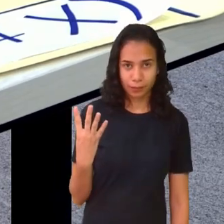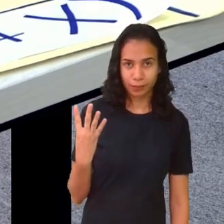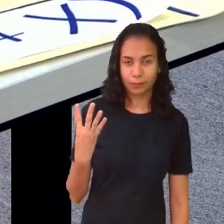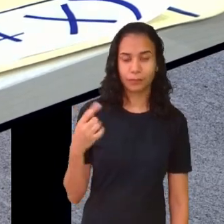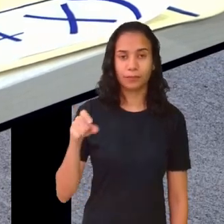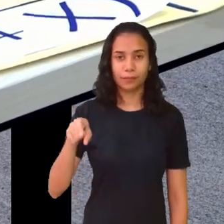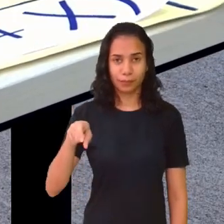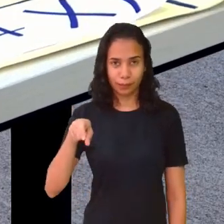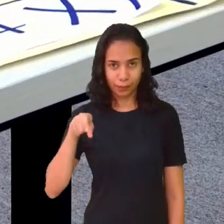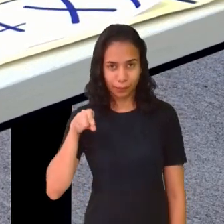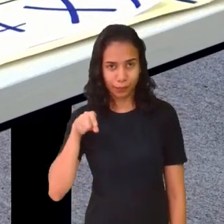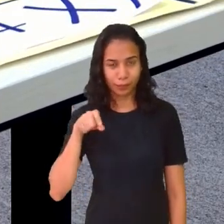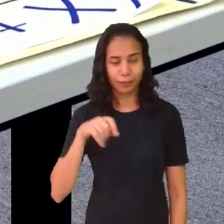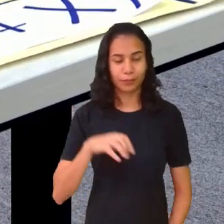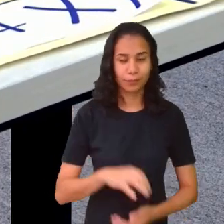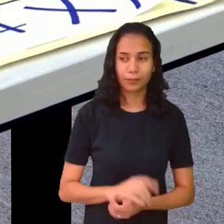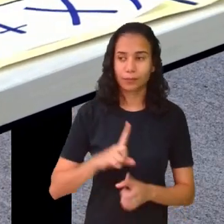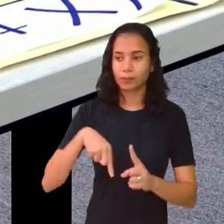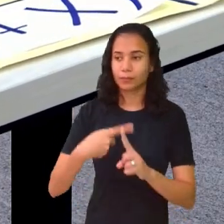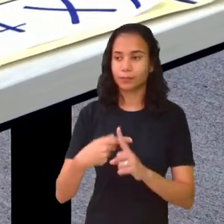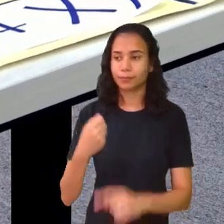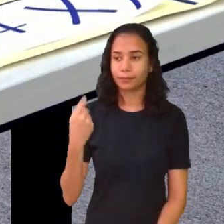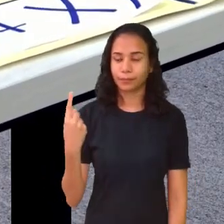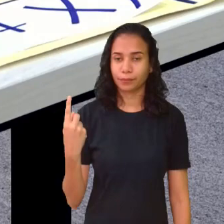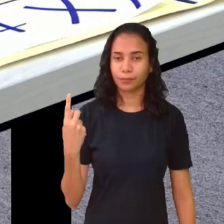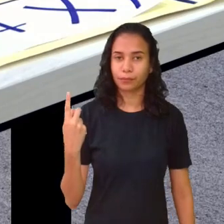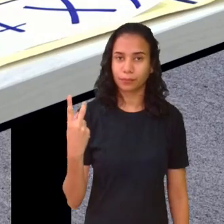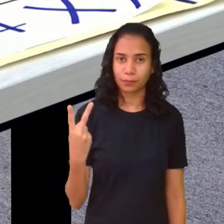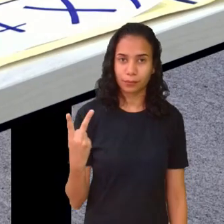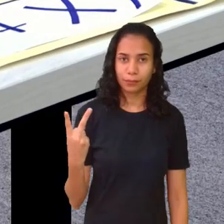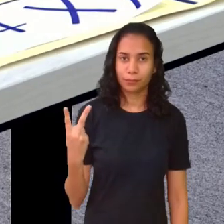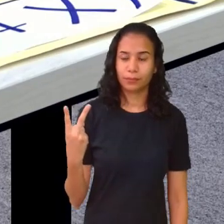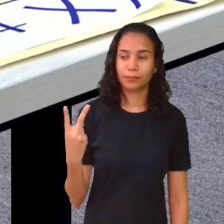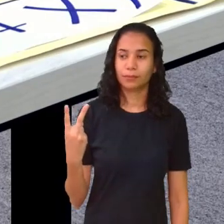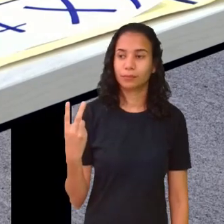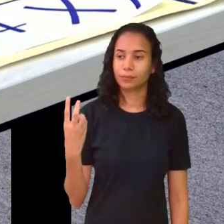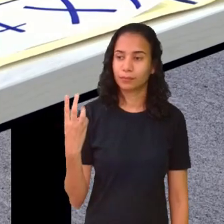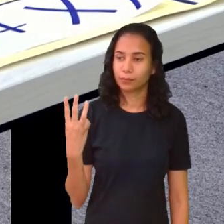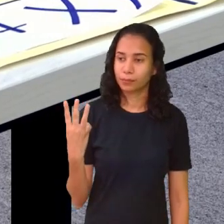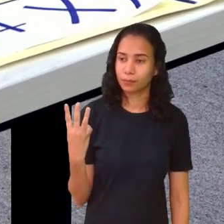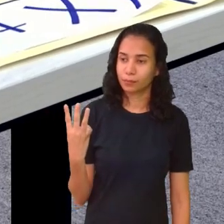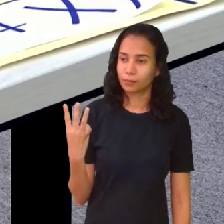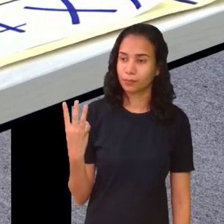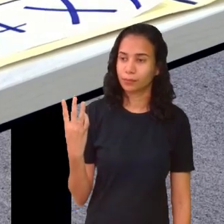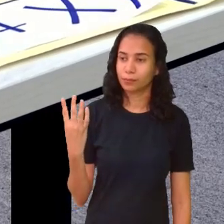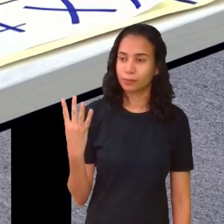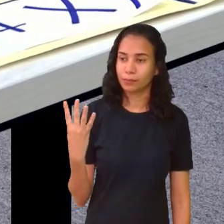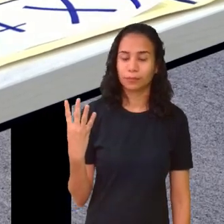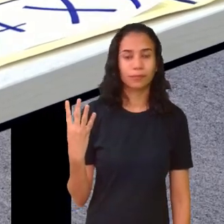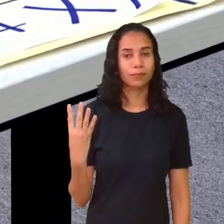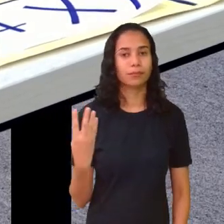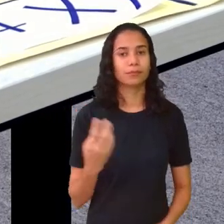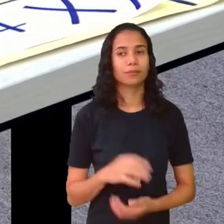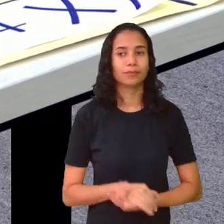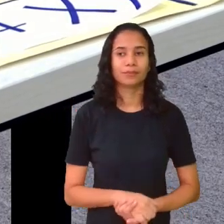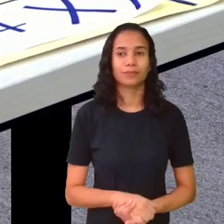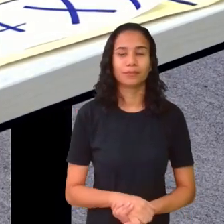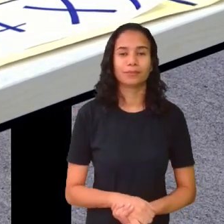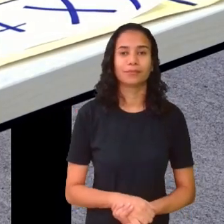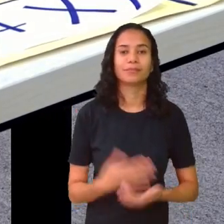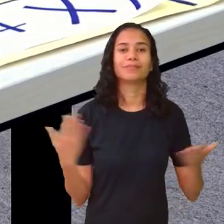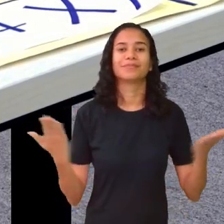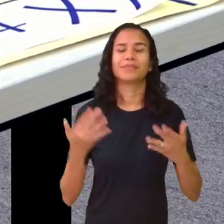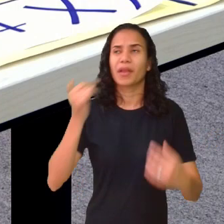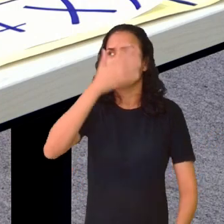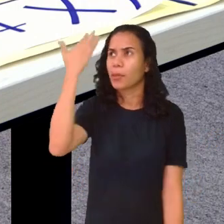4x mais 4. 1, 2, 3, 4. E aí